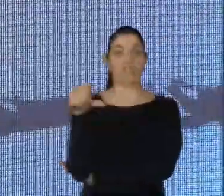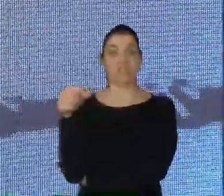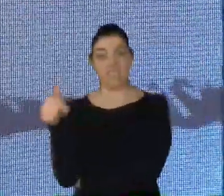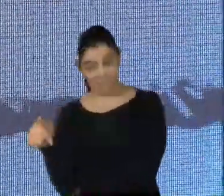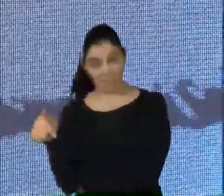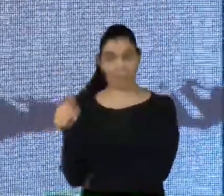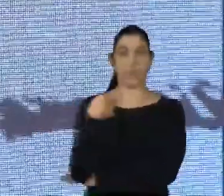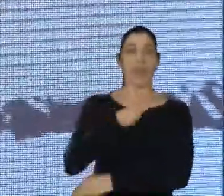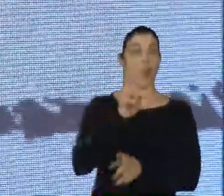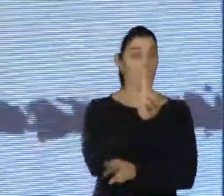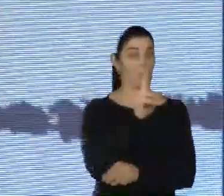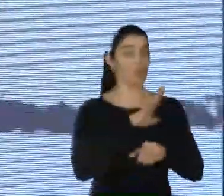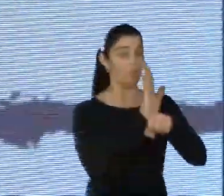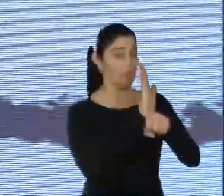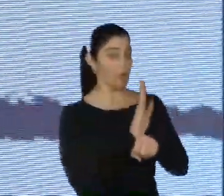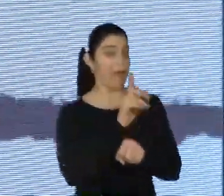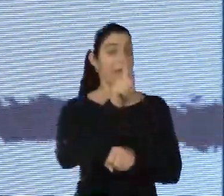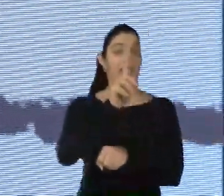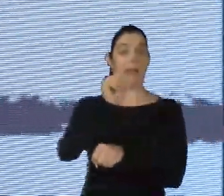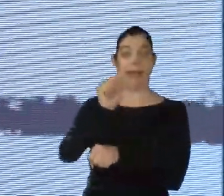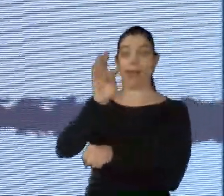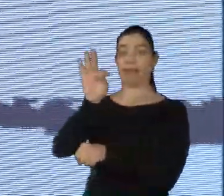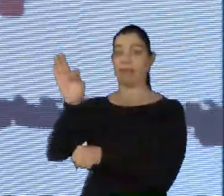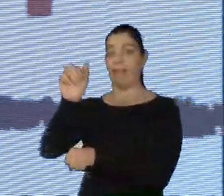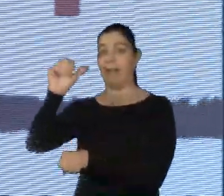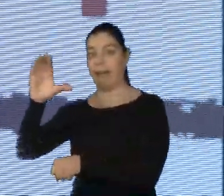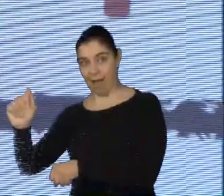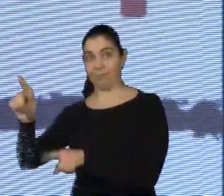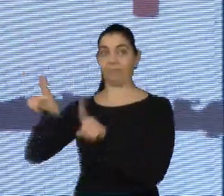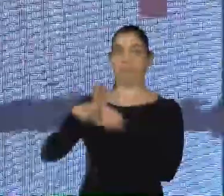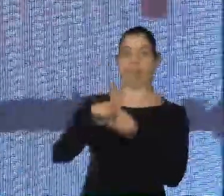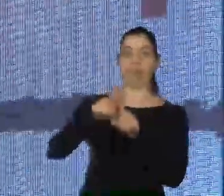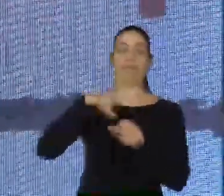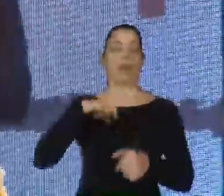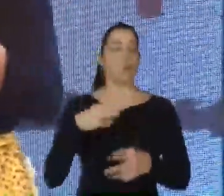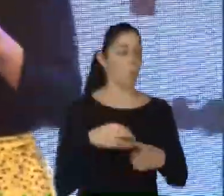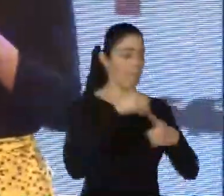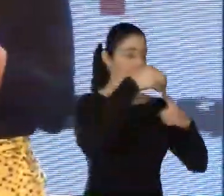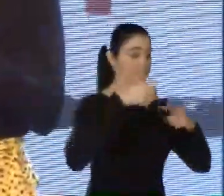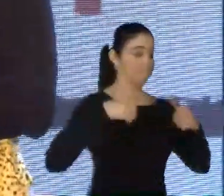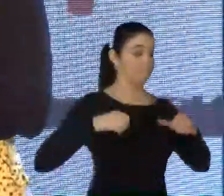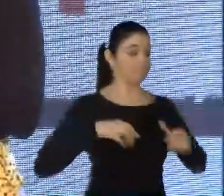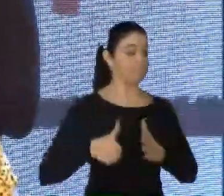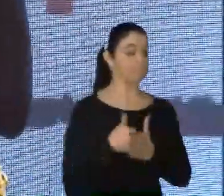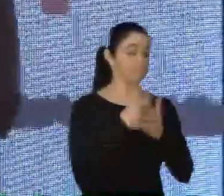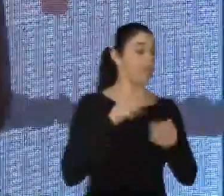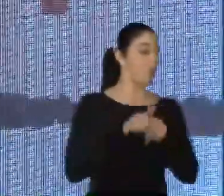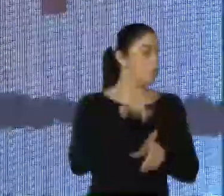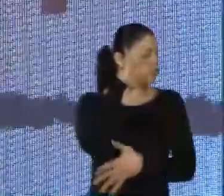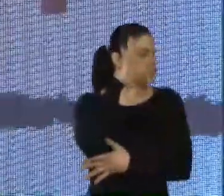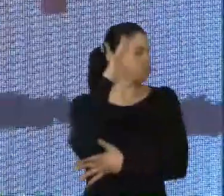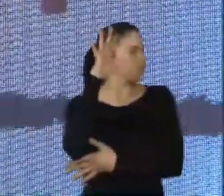chamado Gataka. E ele contava de um personagem principal, ele era o Vincent, e ele tinha um sonho desde criança